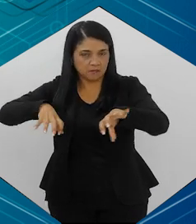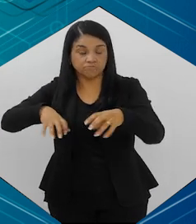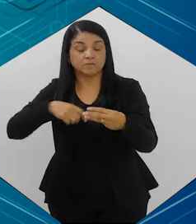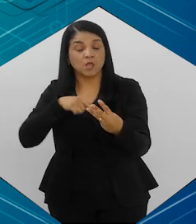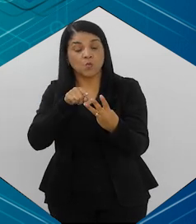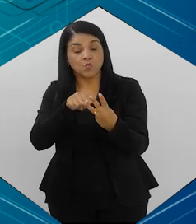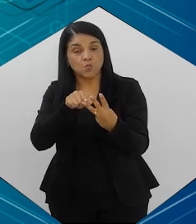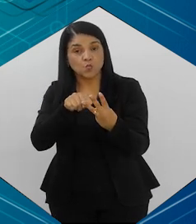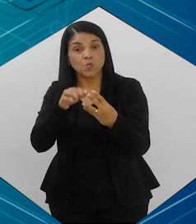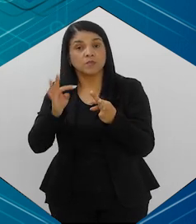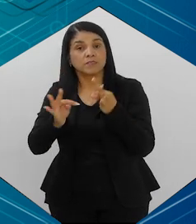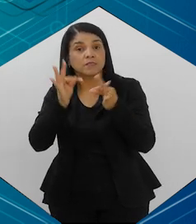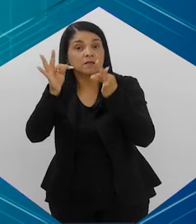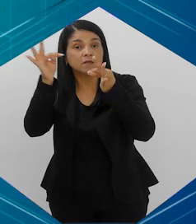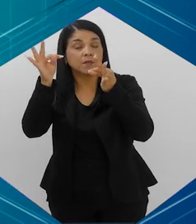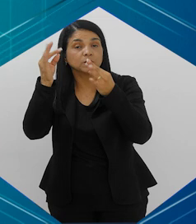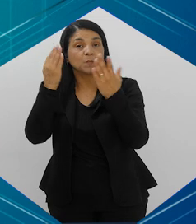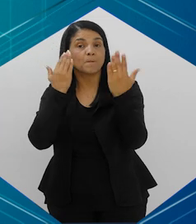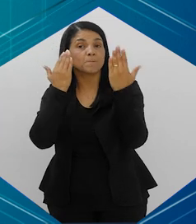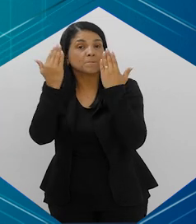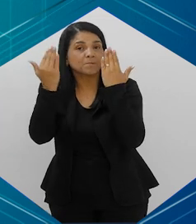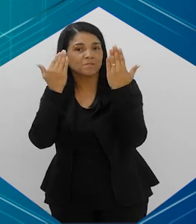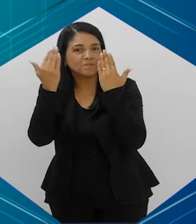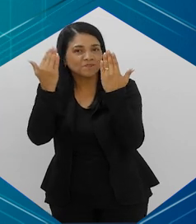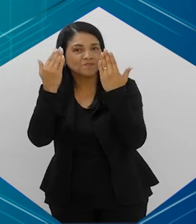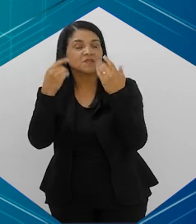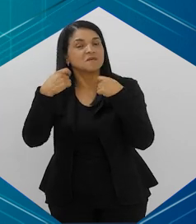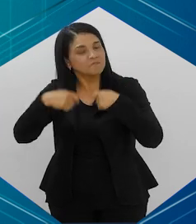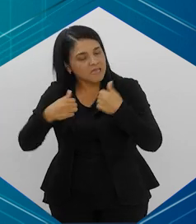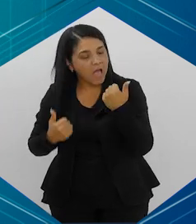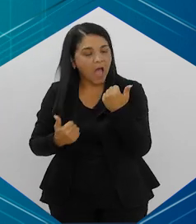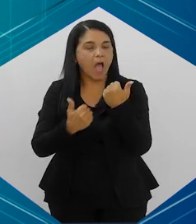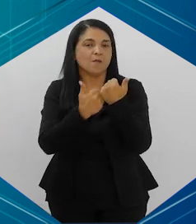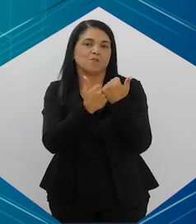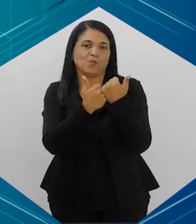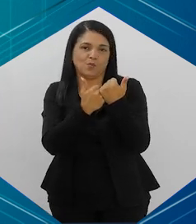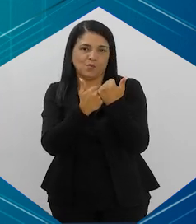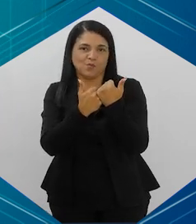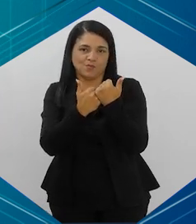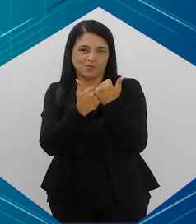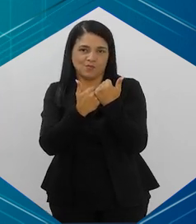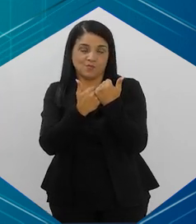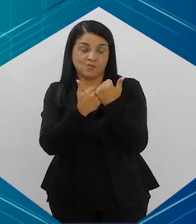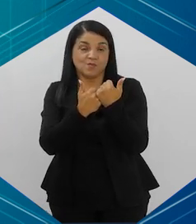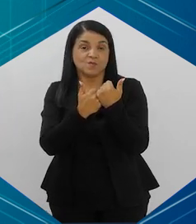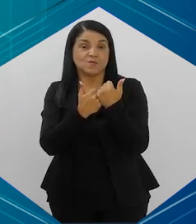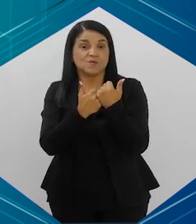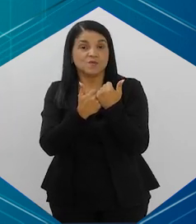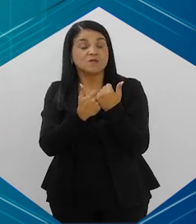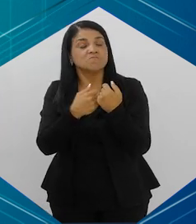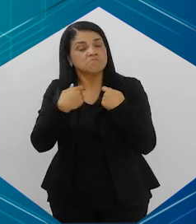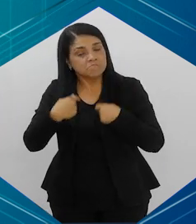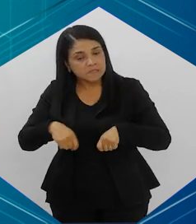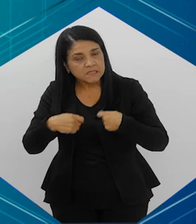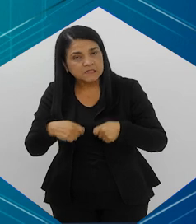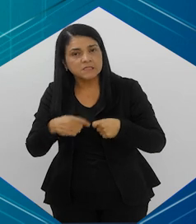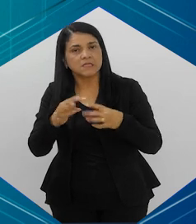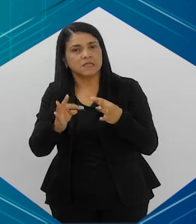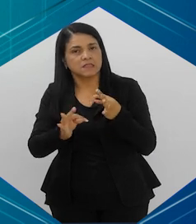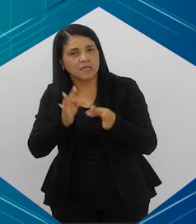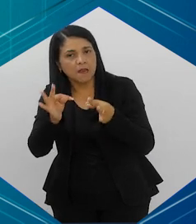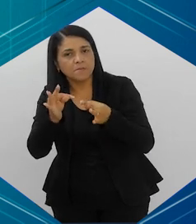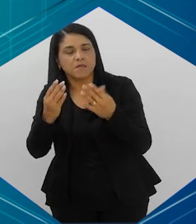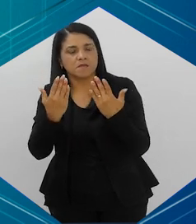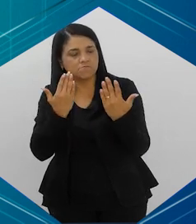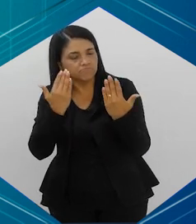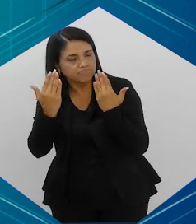bem, que é o tratamento psicológico. Precisa de um apoio psicológico. Se não fizer algum nível de terapia,